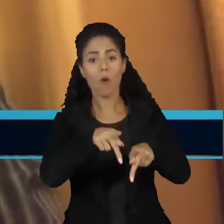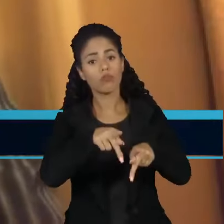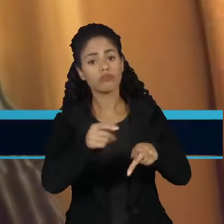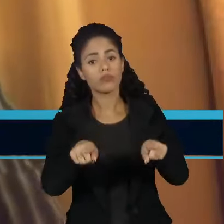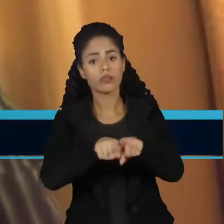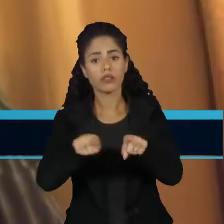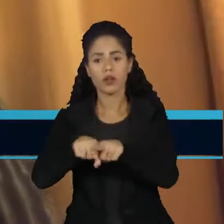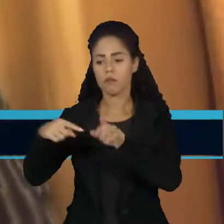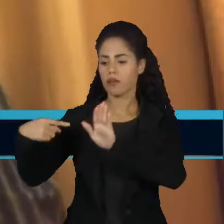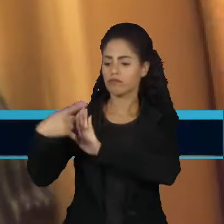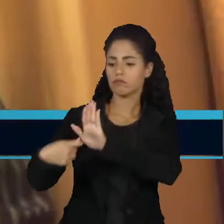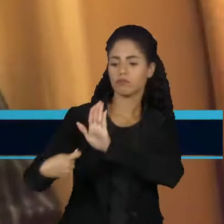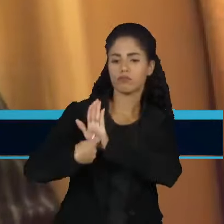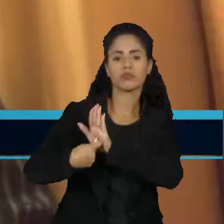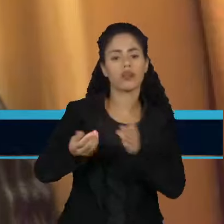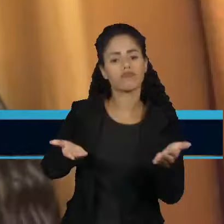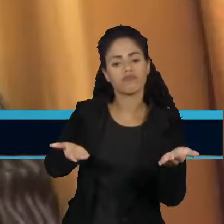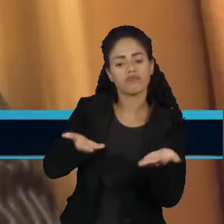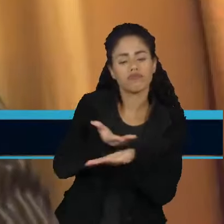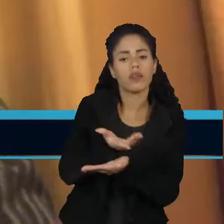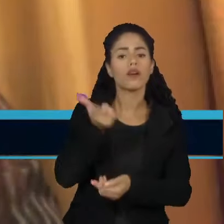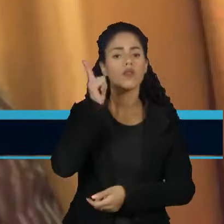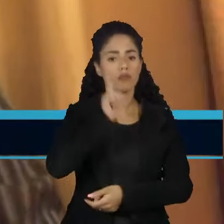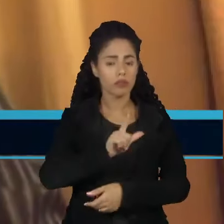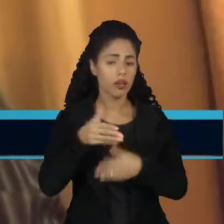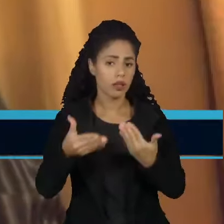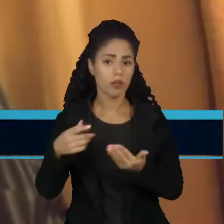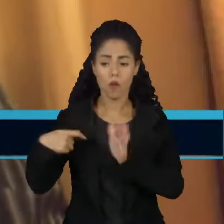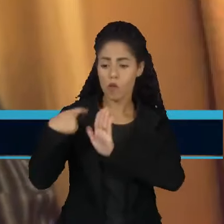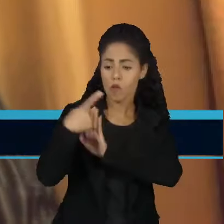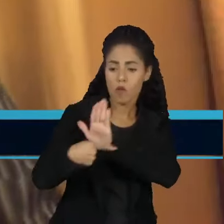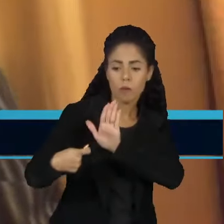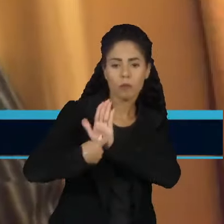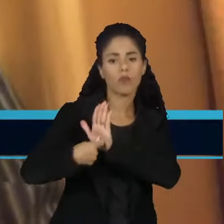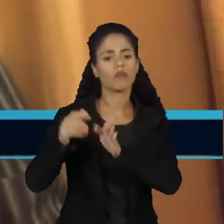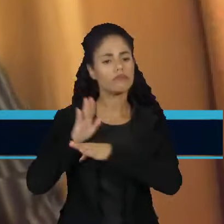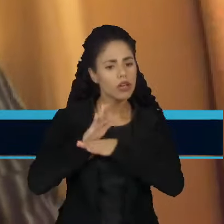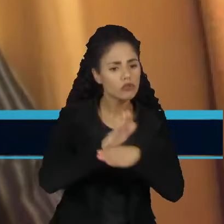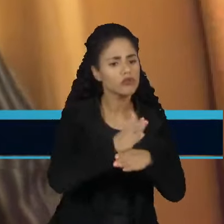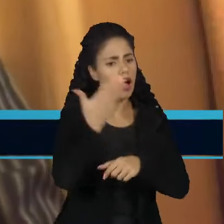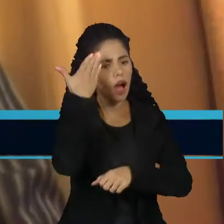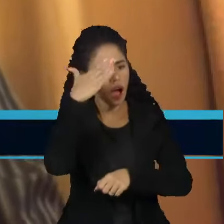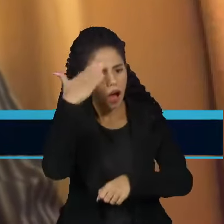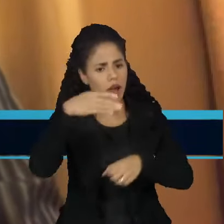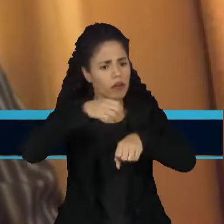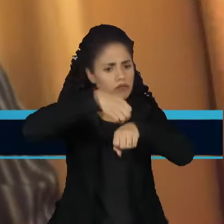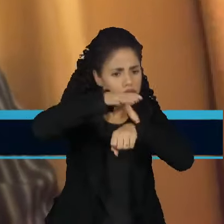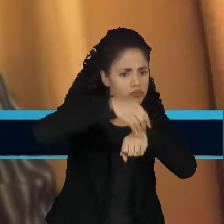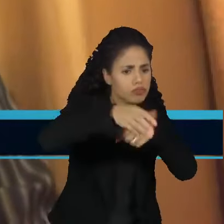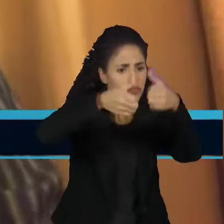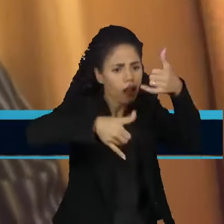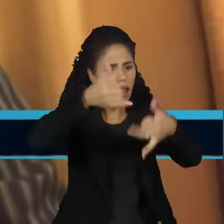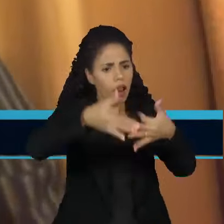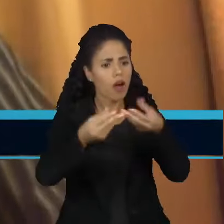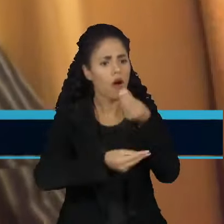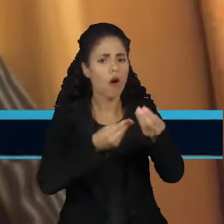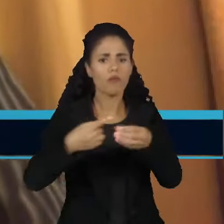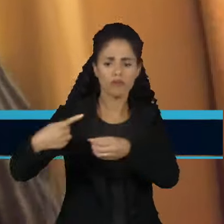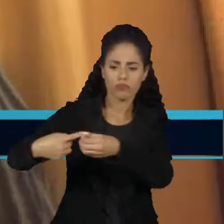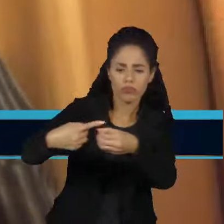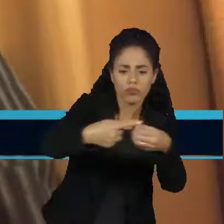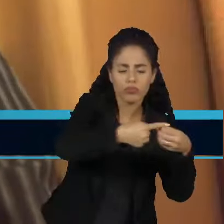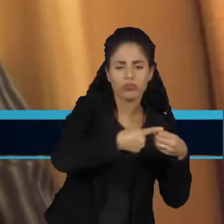capilaridade, ou seja, eles estão nas cidades, em todos os estados e principalmente em diversas cidades.